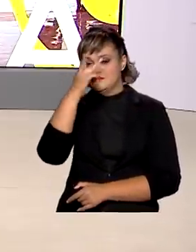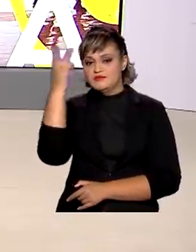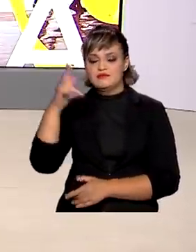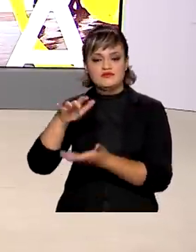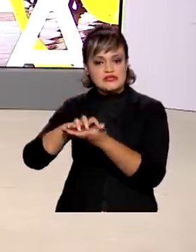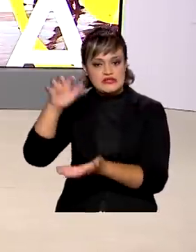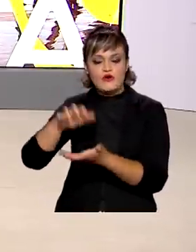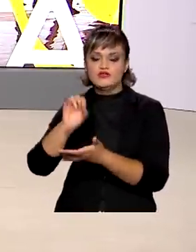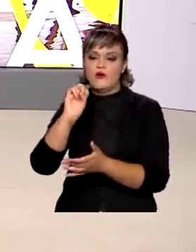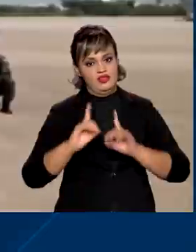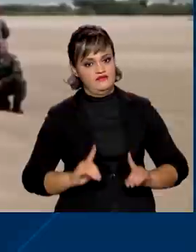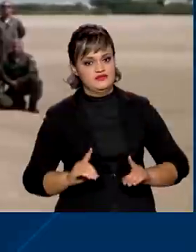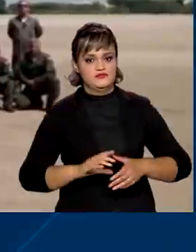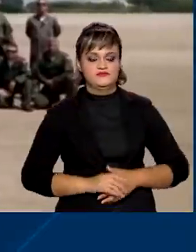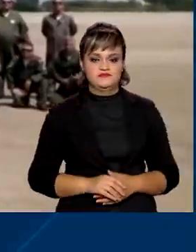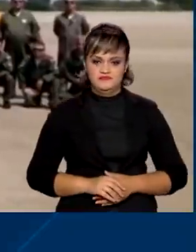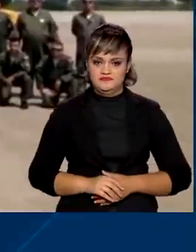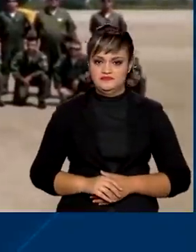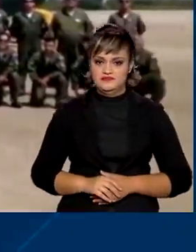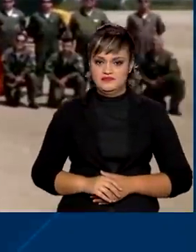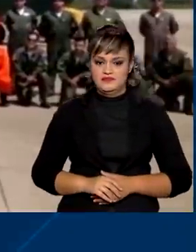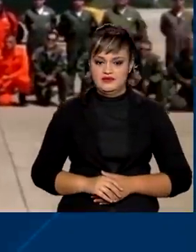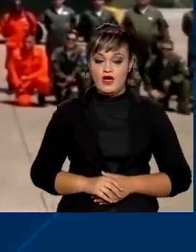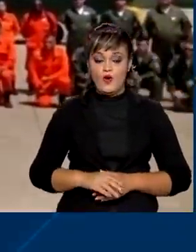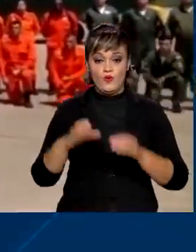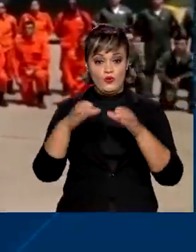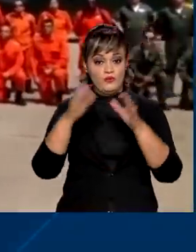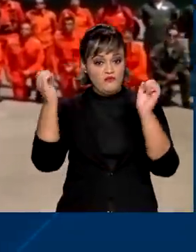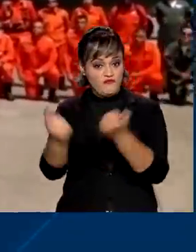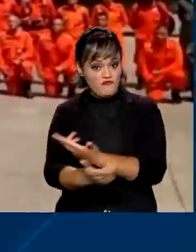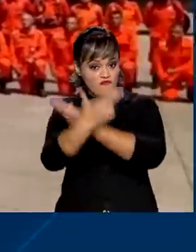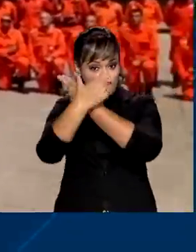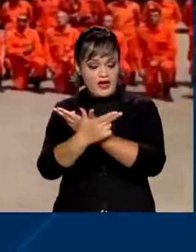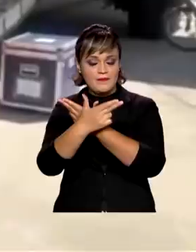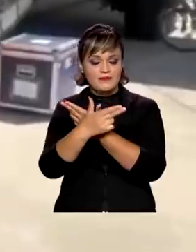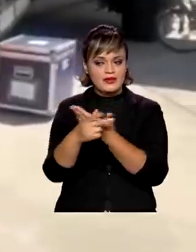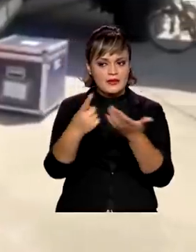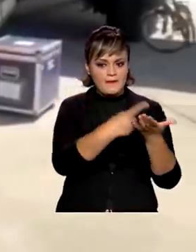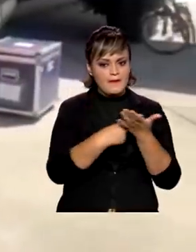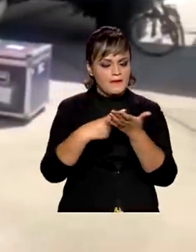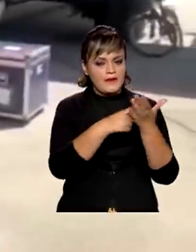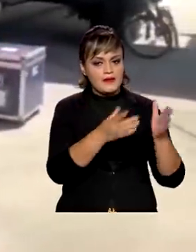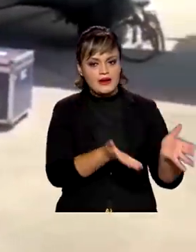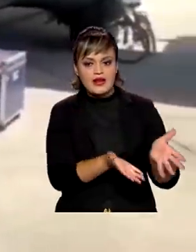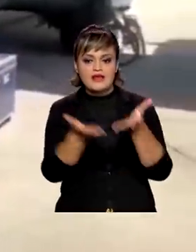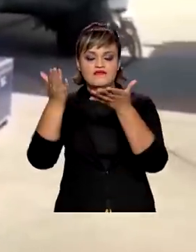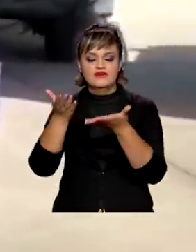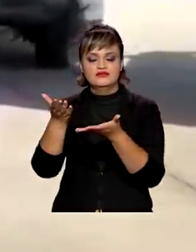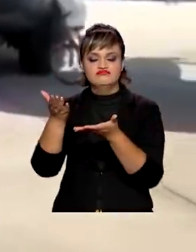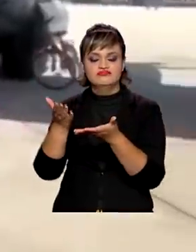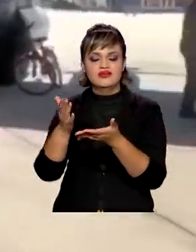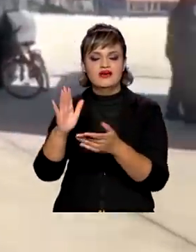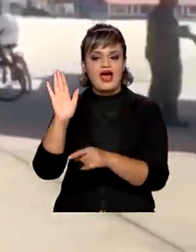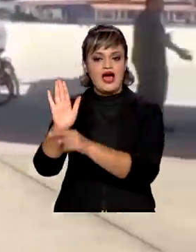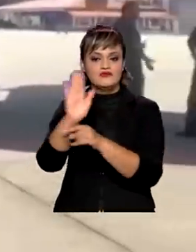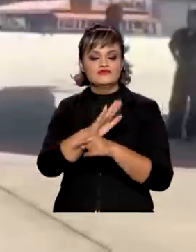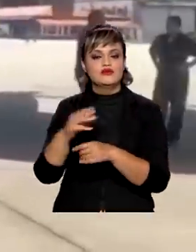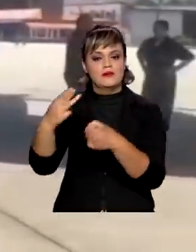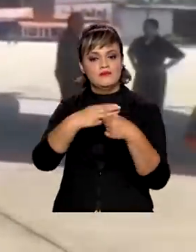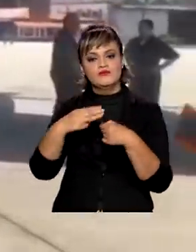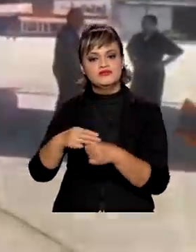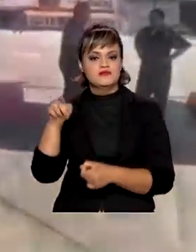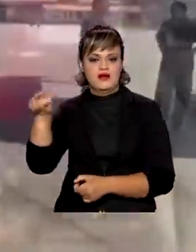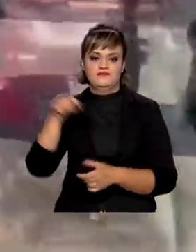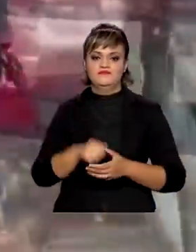pessoas com deficiência. E a Força Aérea Brasileira está fazendo transporte da ajuda humanitária aos municípios